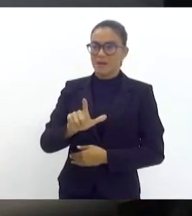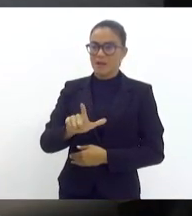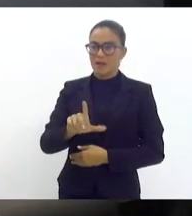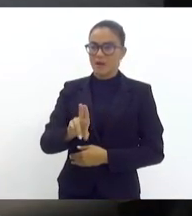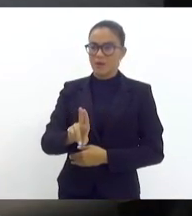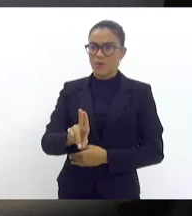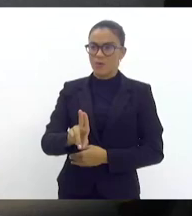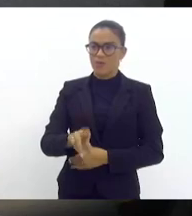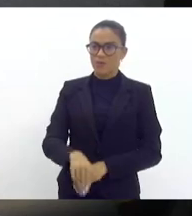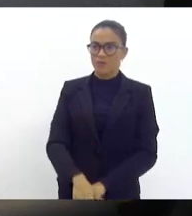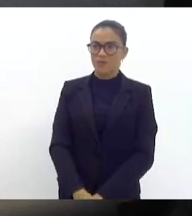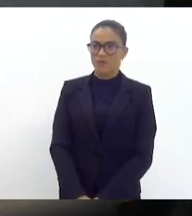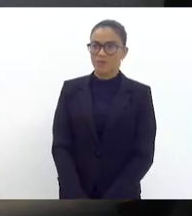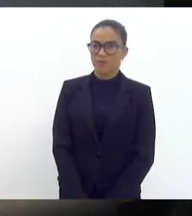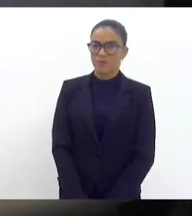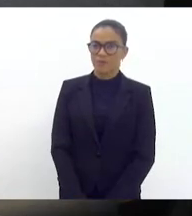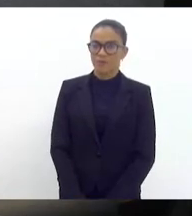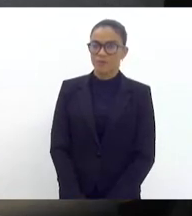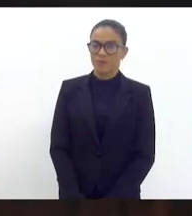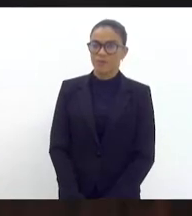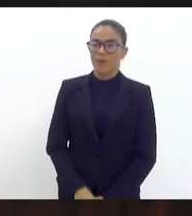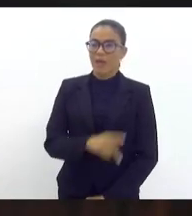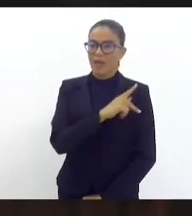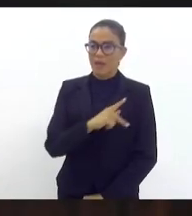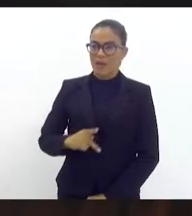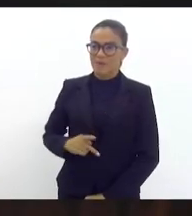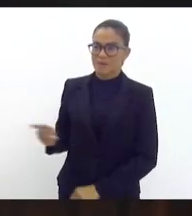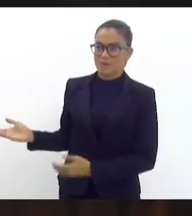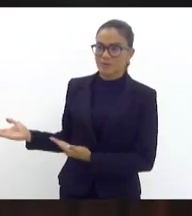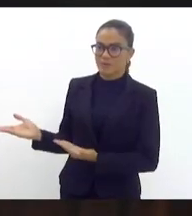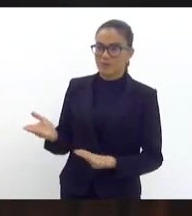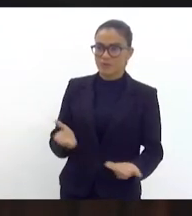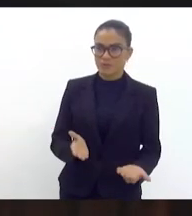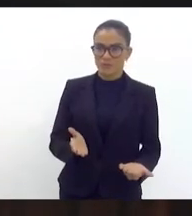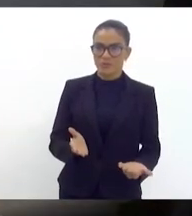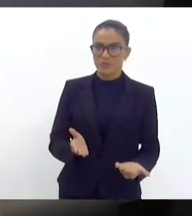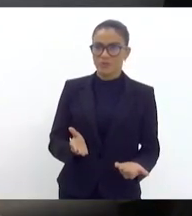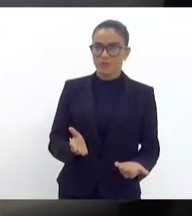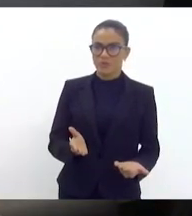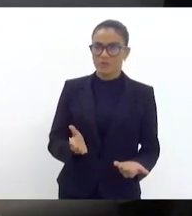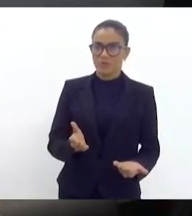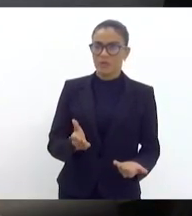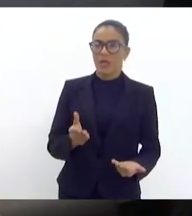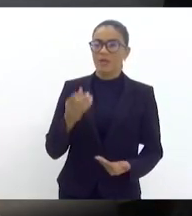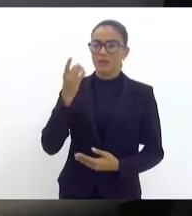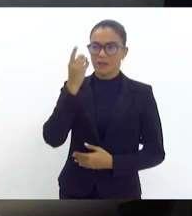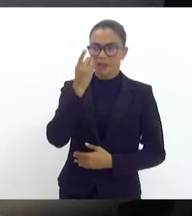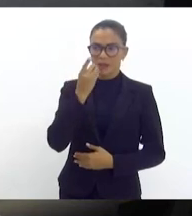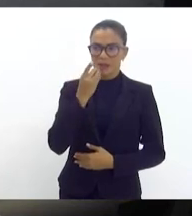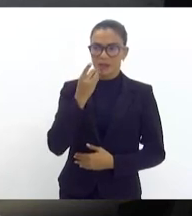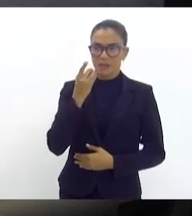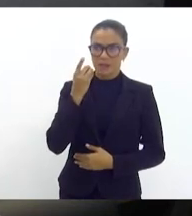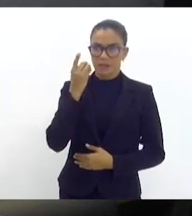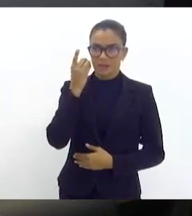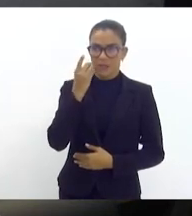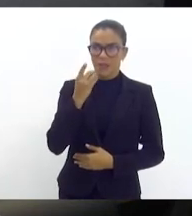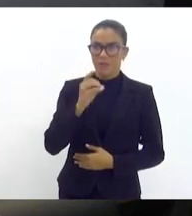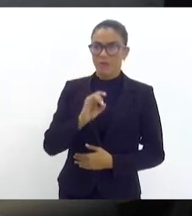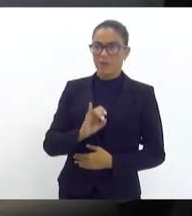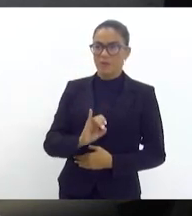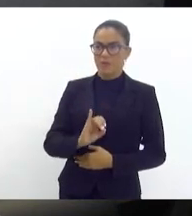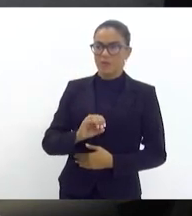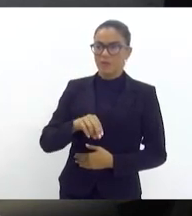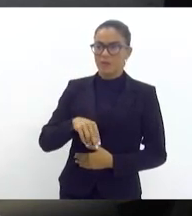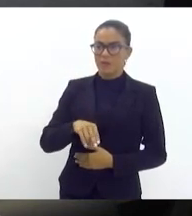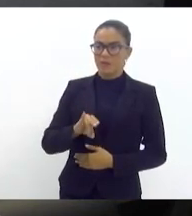Só um minuto. A presidência convida... Deputada Indy Armelal... Deputada Indy